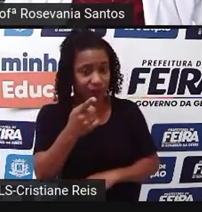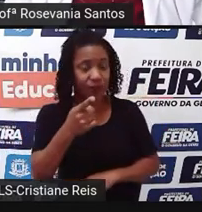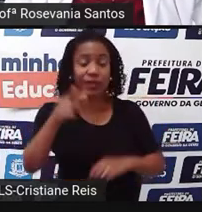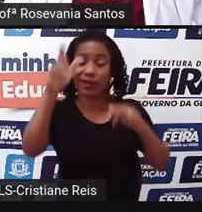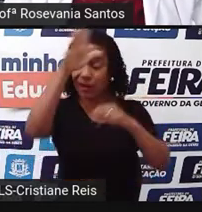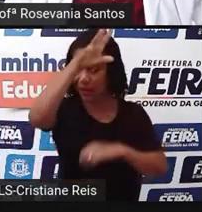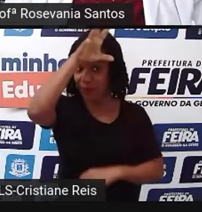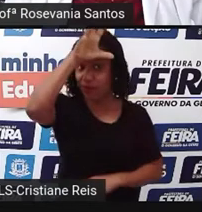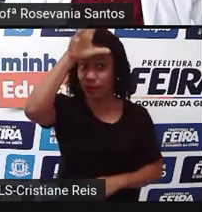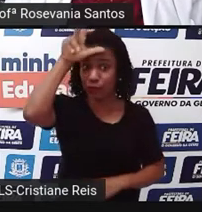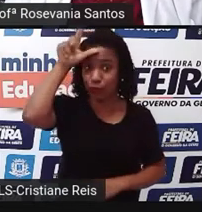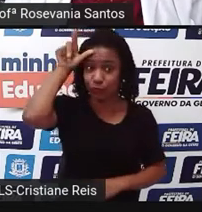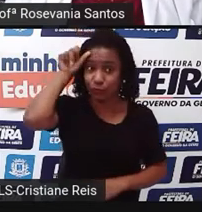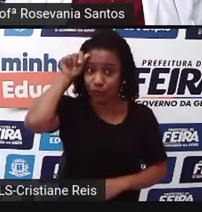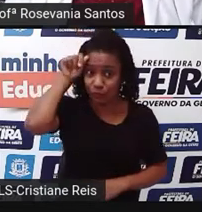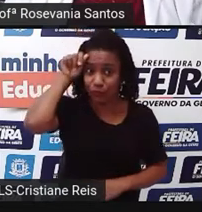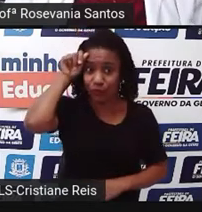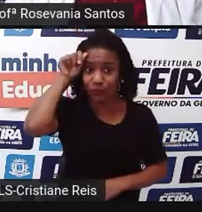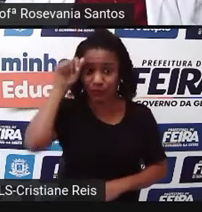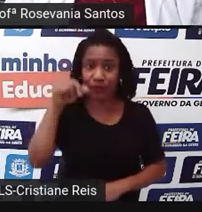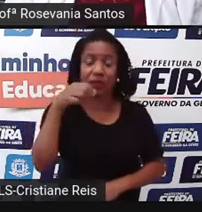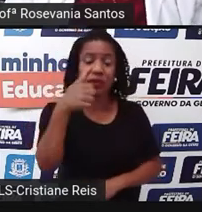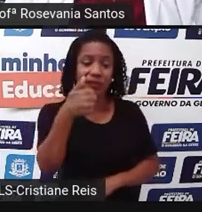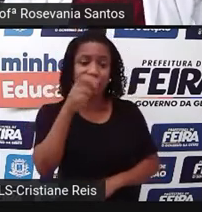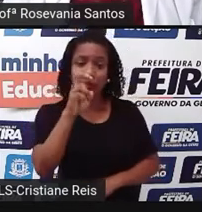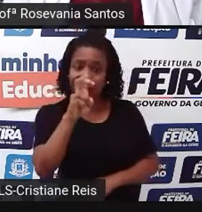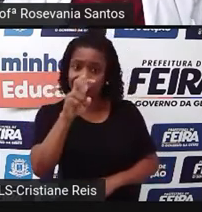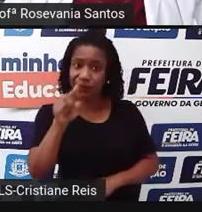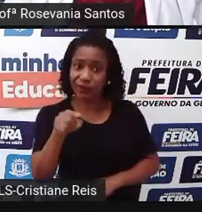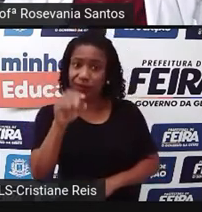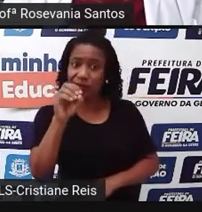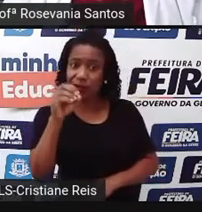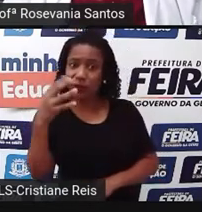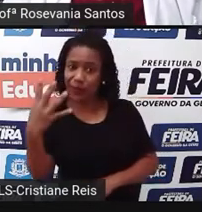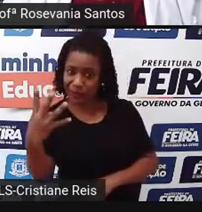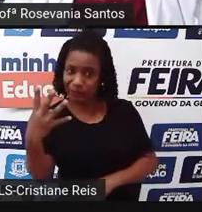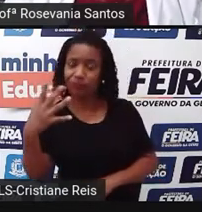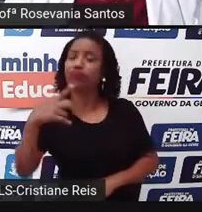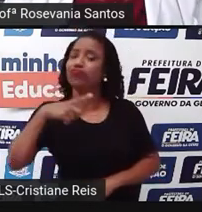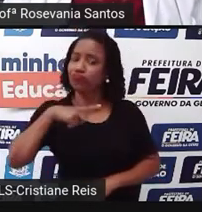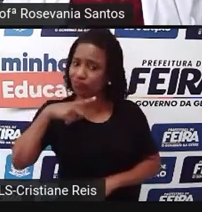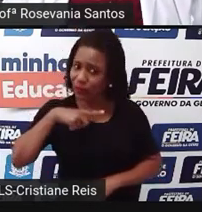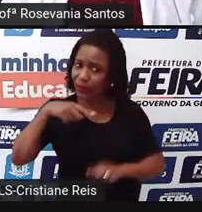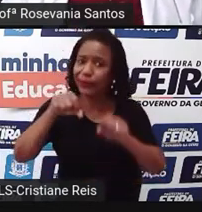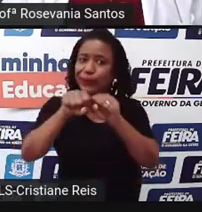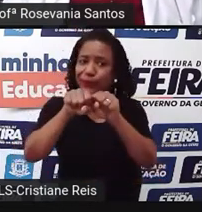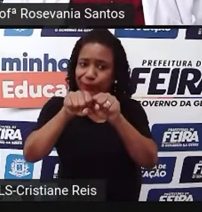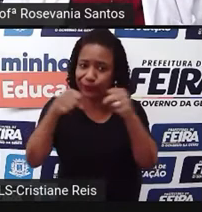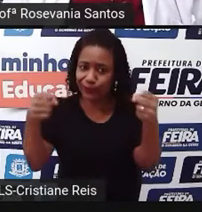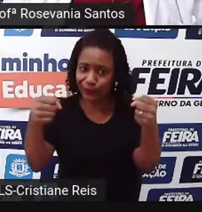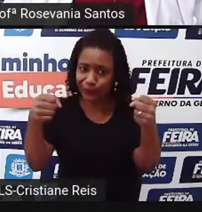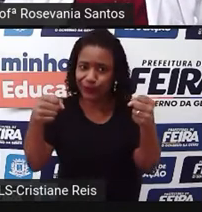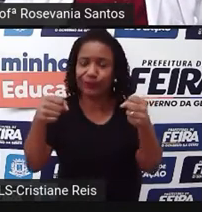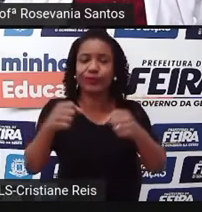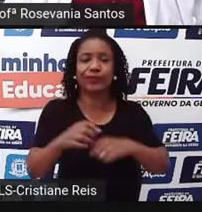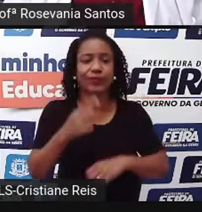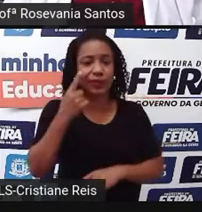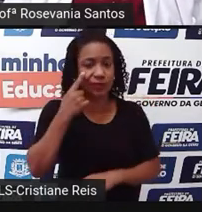Amazônia. Mesmo sendo um número pequeno, a gente não deve deixar de levar em consideração. Olha a área